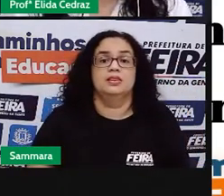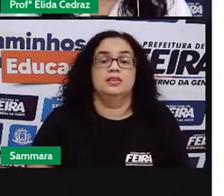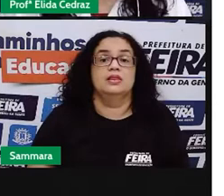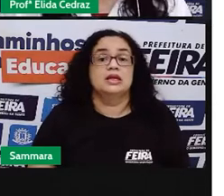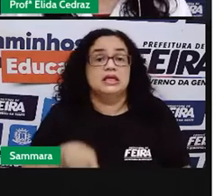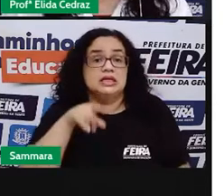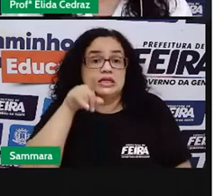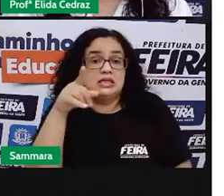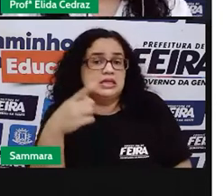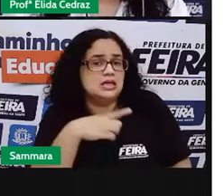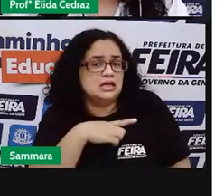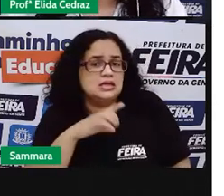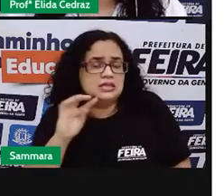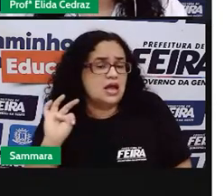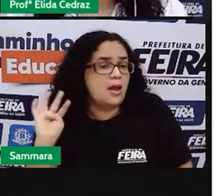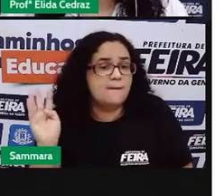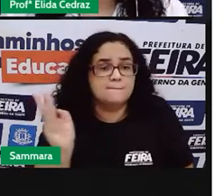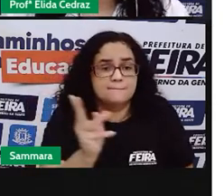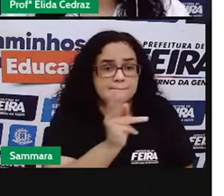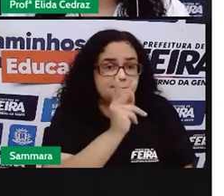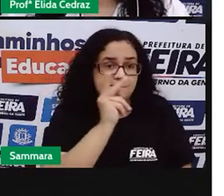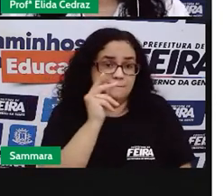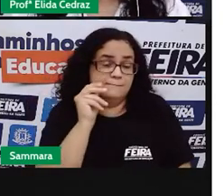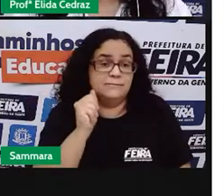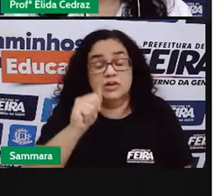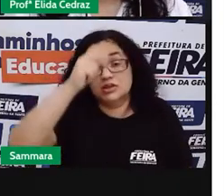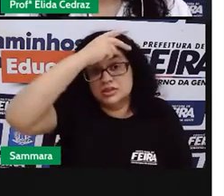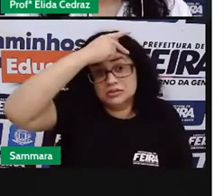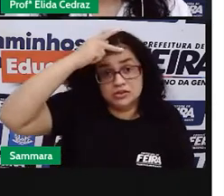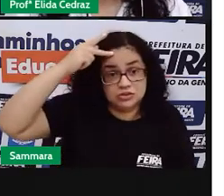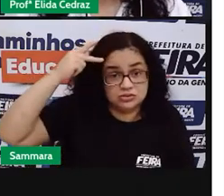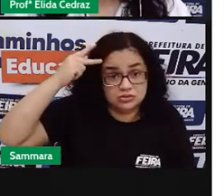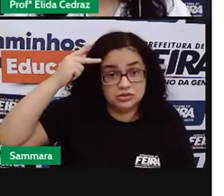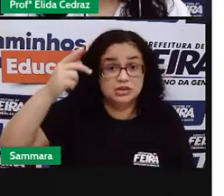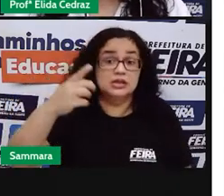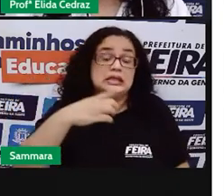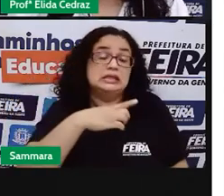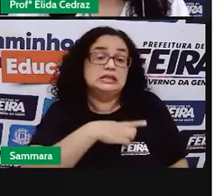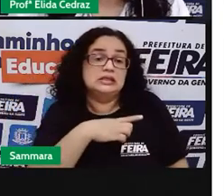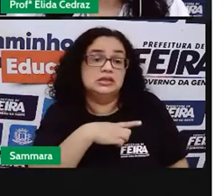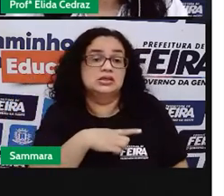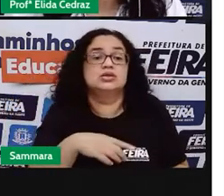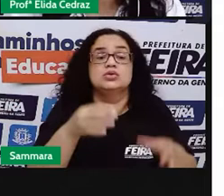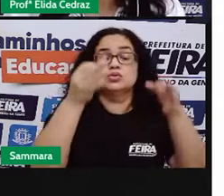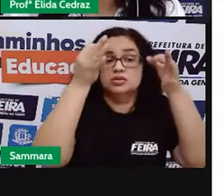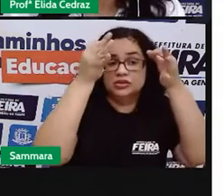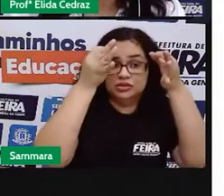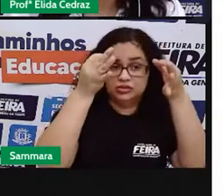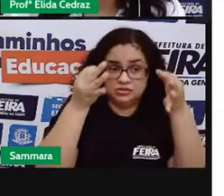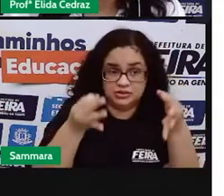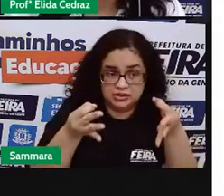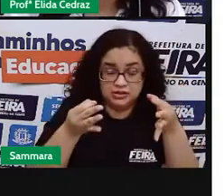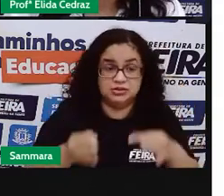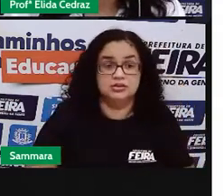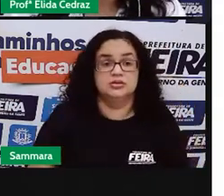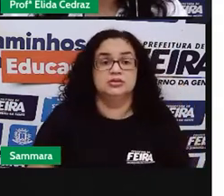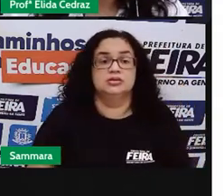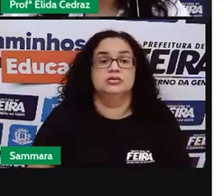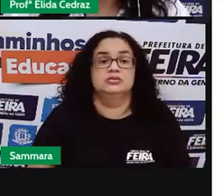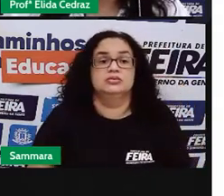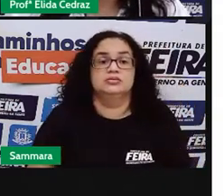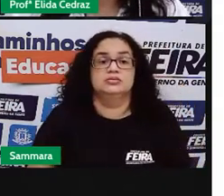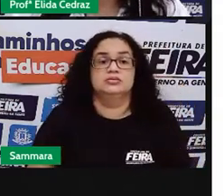Mesmo sendo acessíveis a todas as pessoas, eles possuem um destino certo.